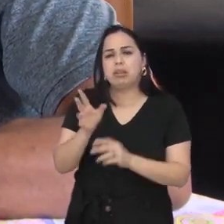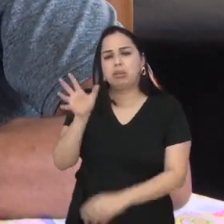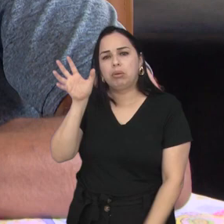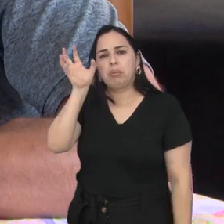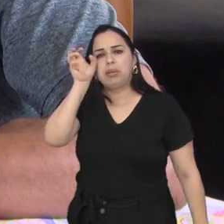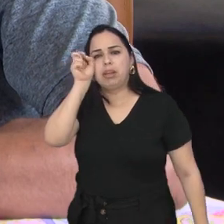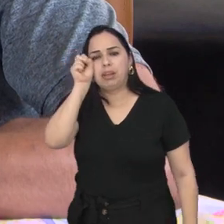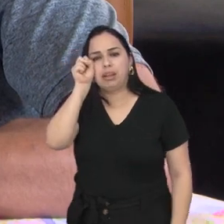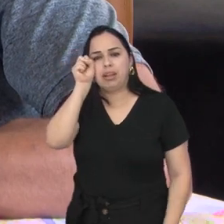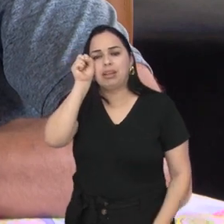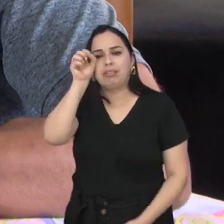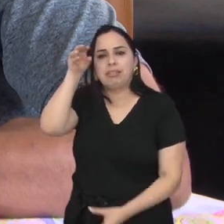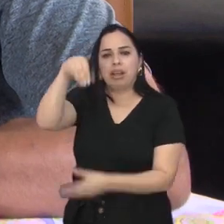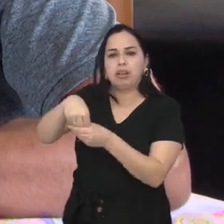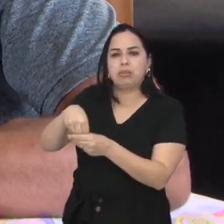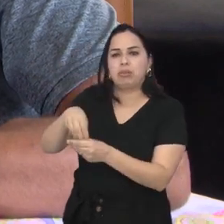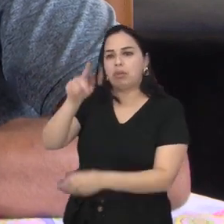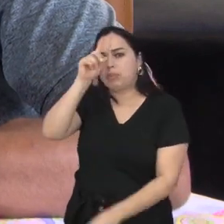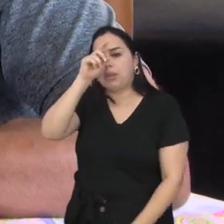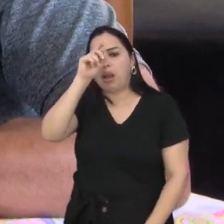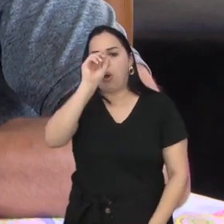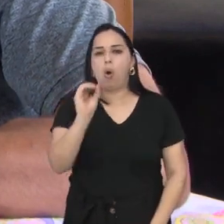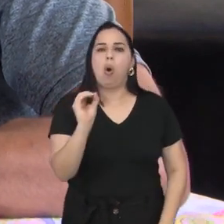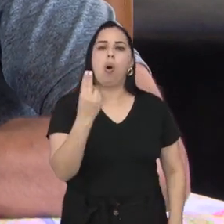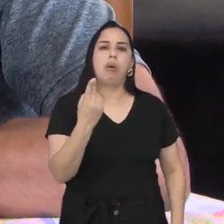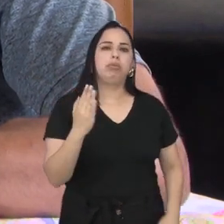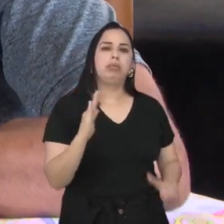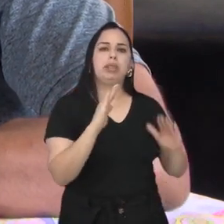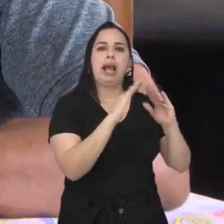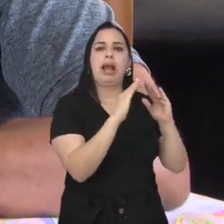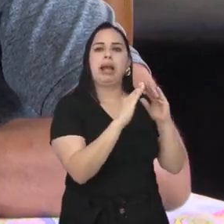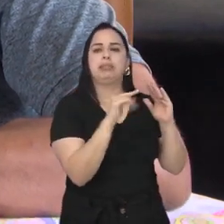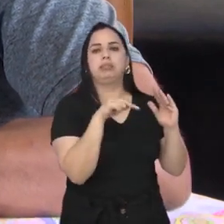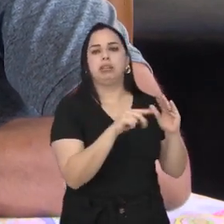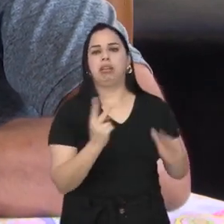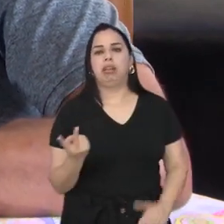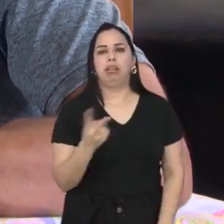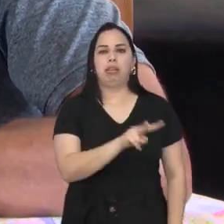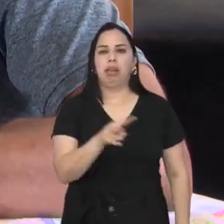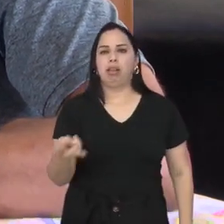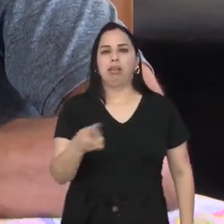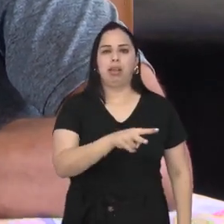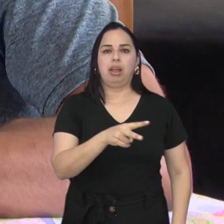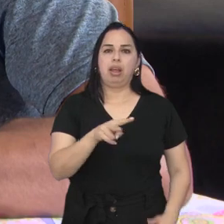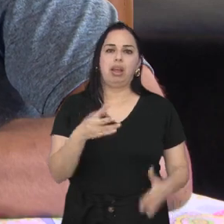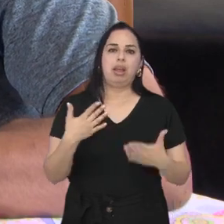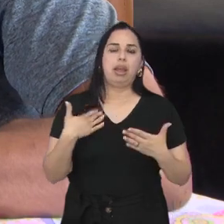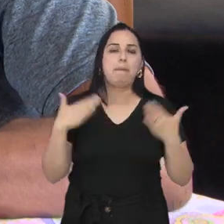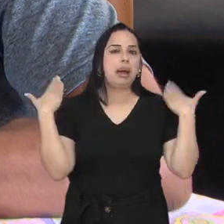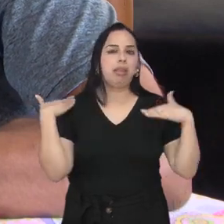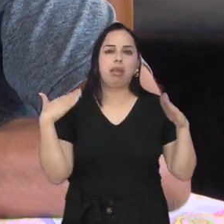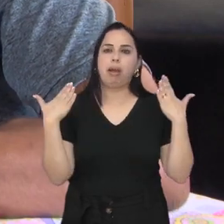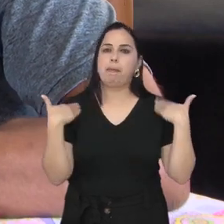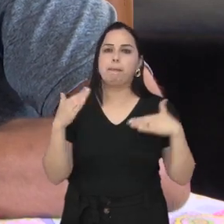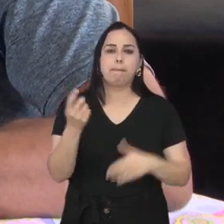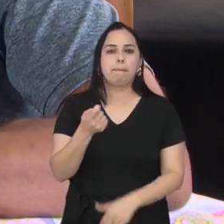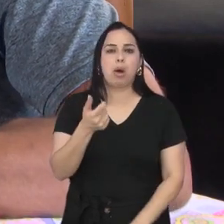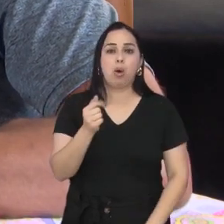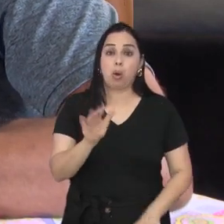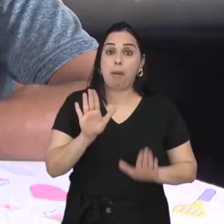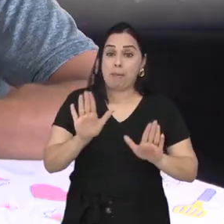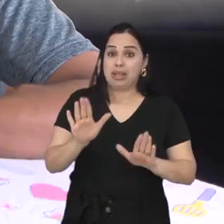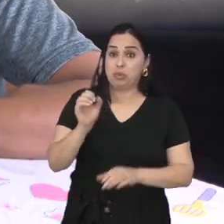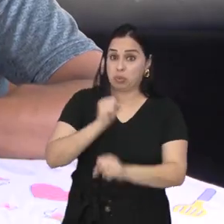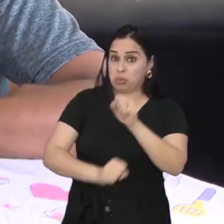mais dormia do hospital para casa. Então, saía muito pouco, porque era muito